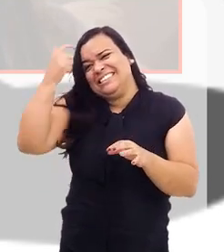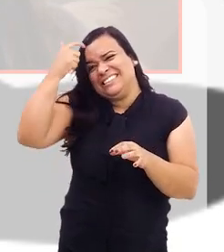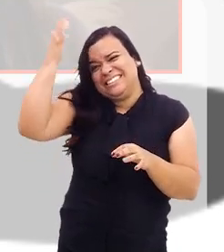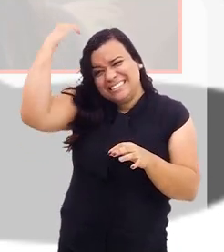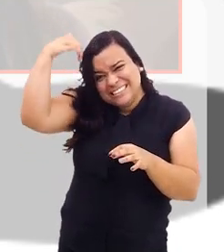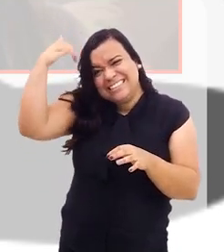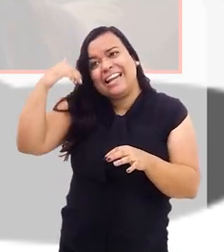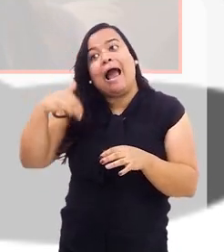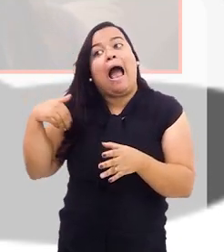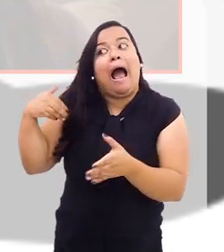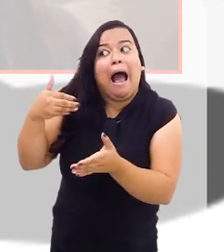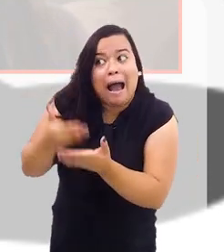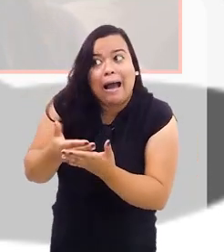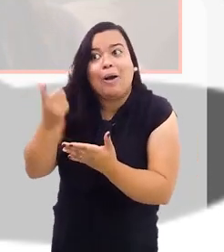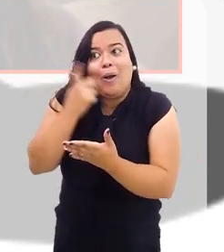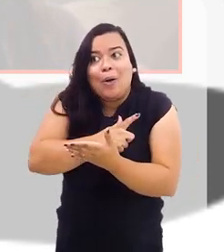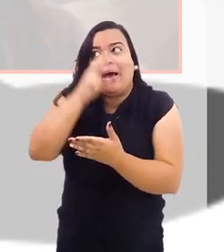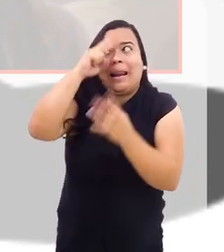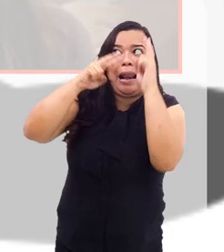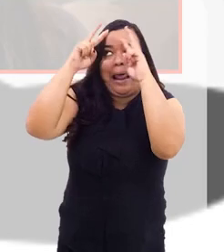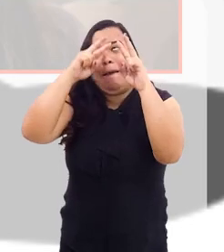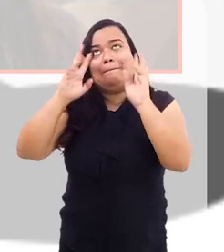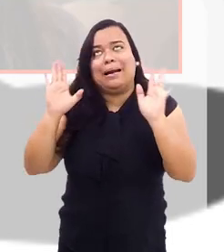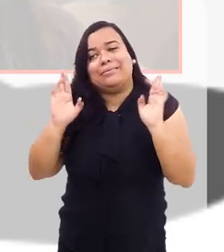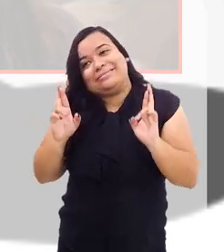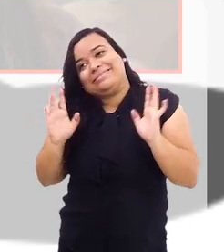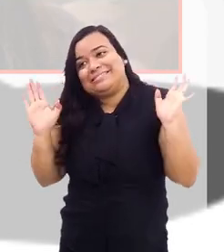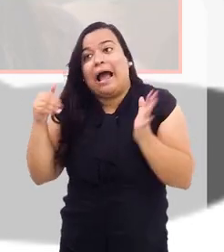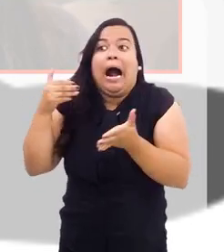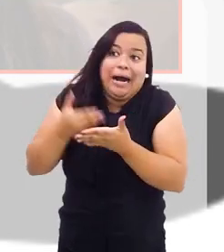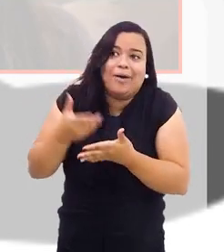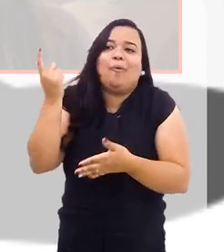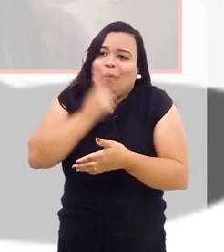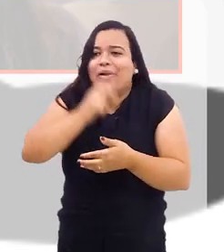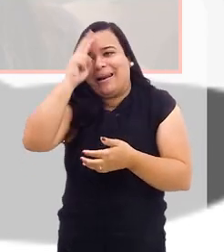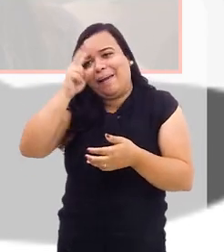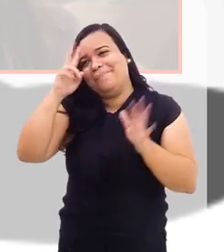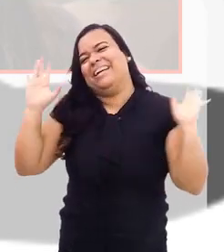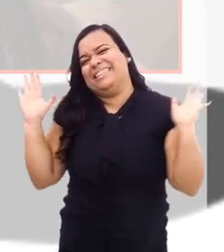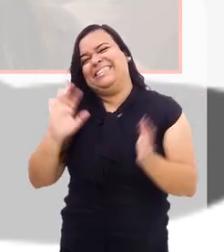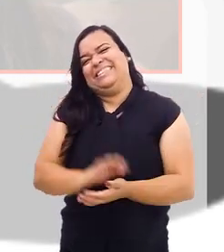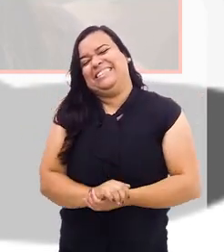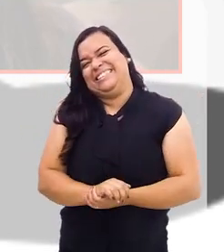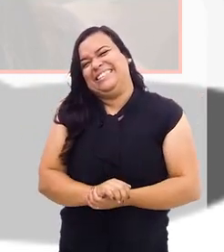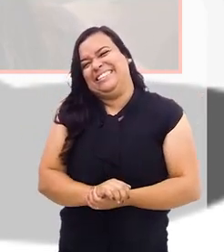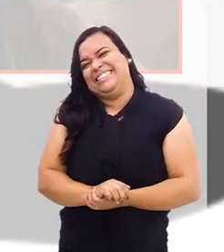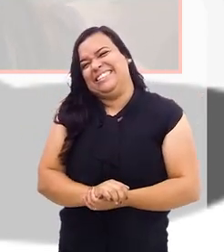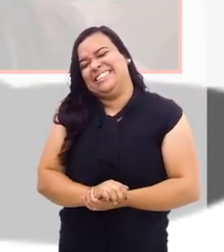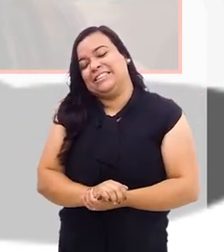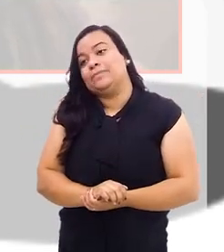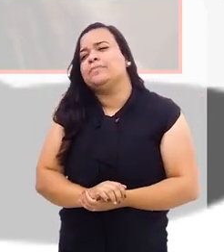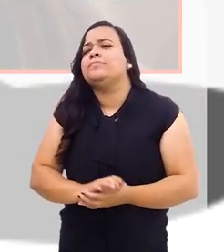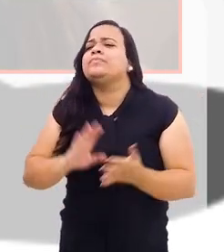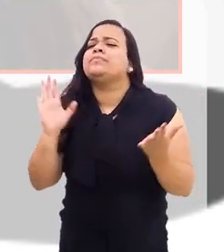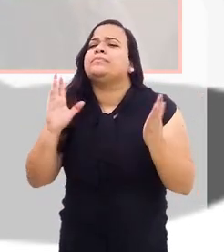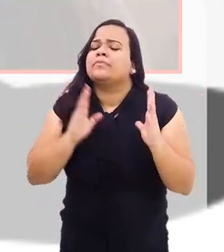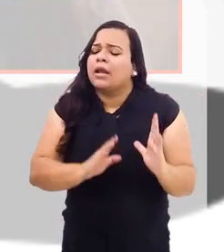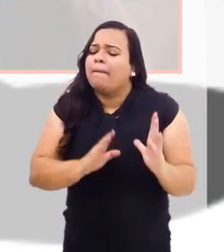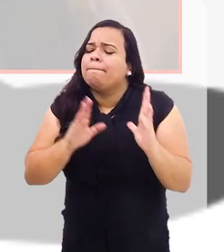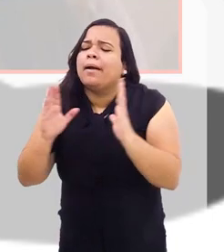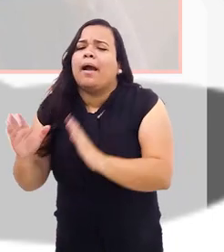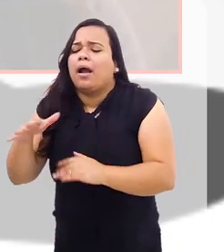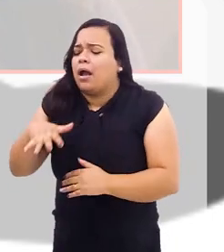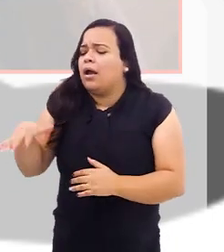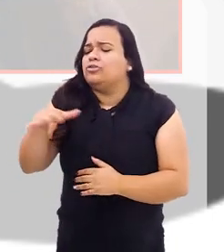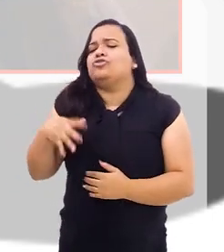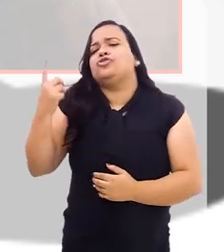esse meu HD, vamos ver até quando ele funciona, né? Por enquanto até hoje não me deixou na mão. Luciana, e a parte